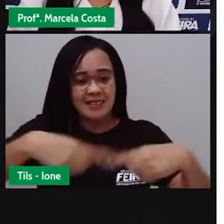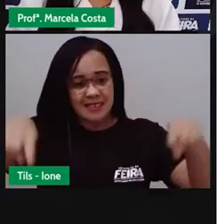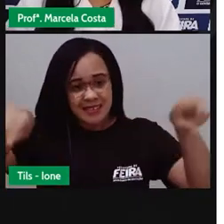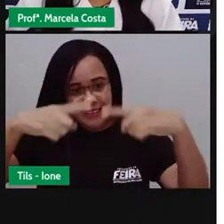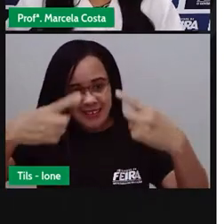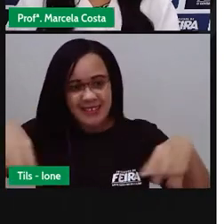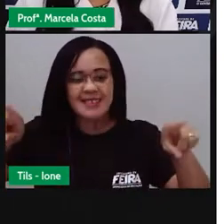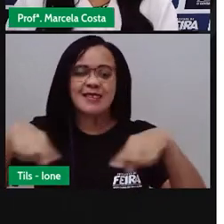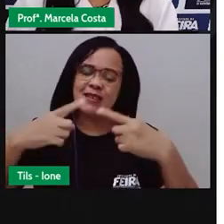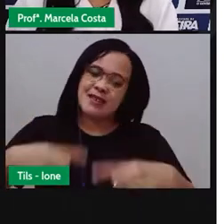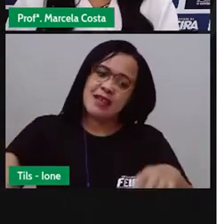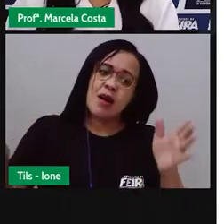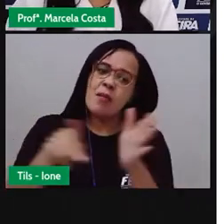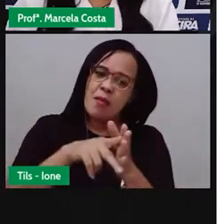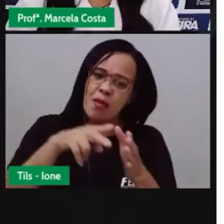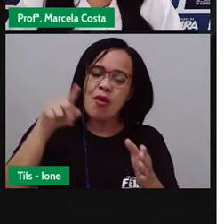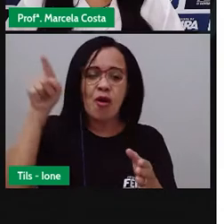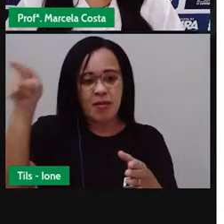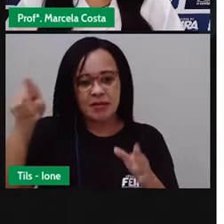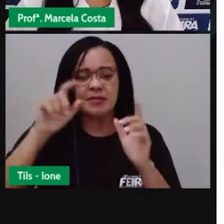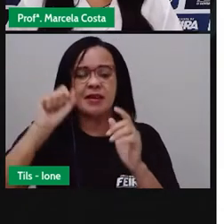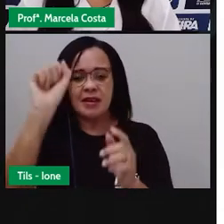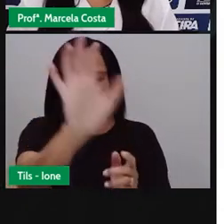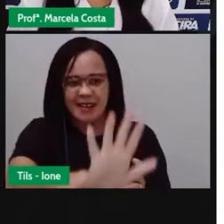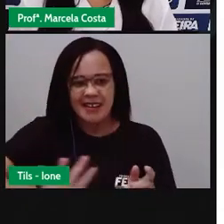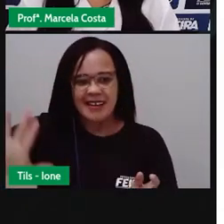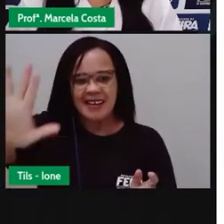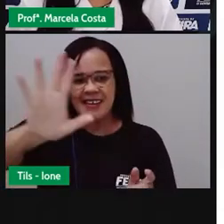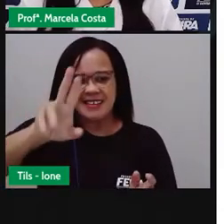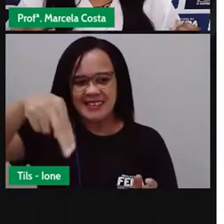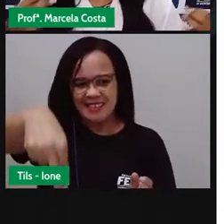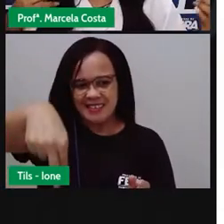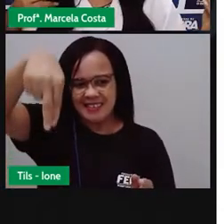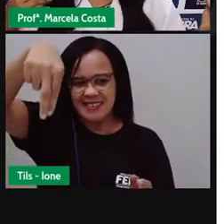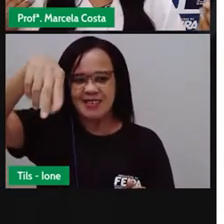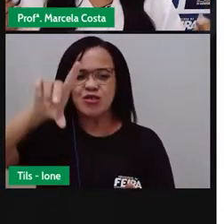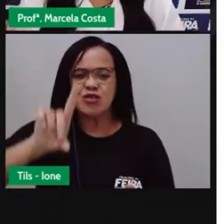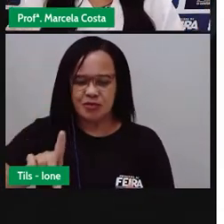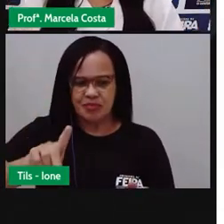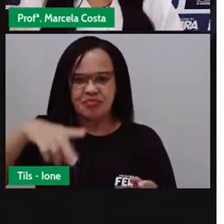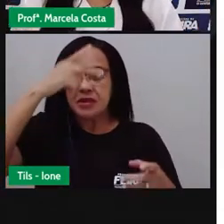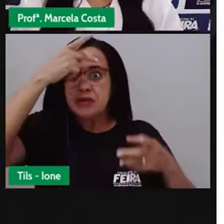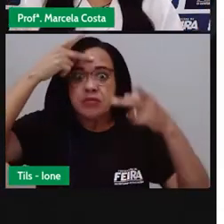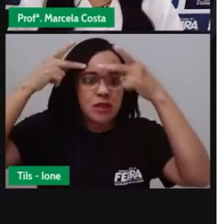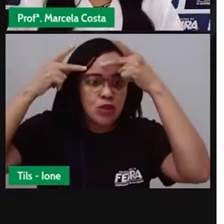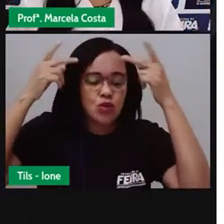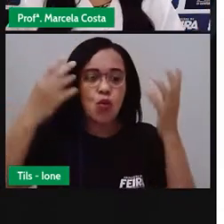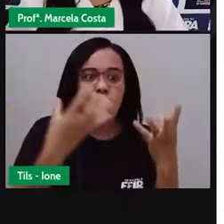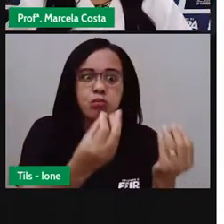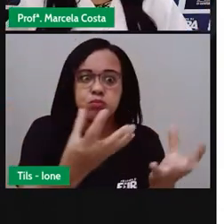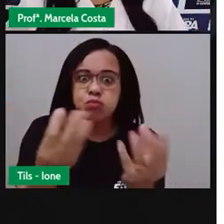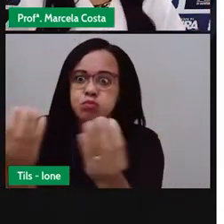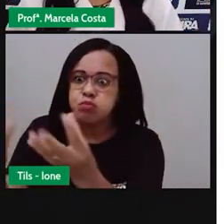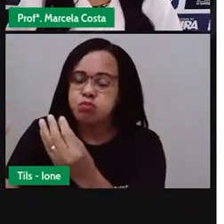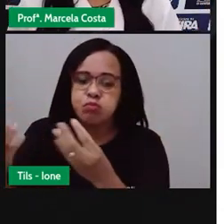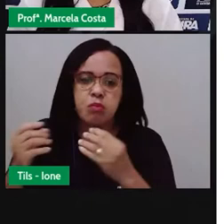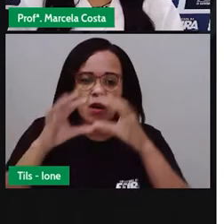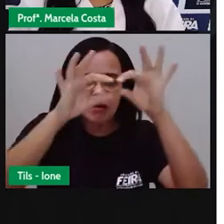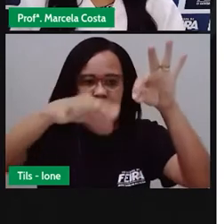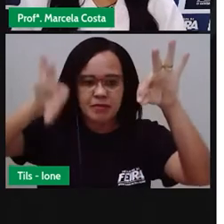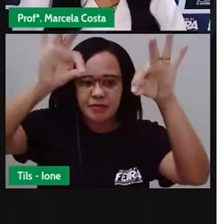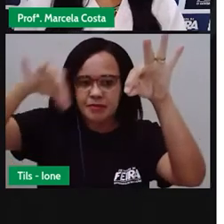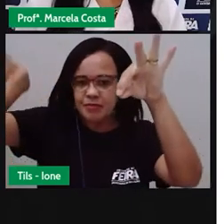região nordeste. E enchem as praças com bandeirolas coloridas, com